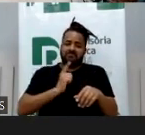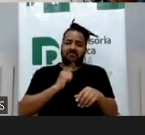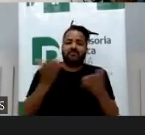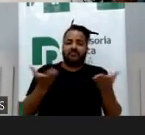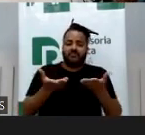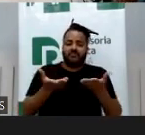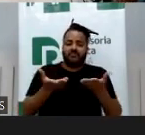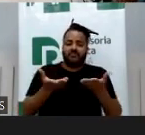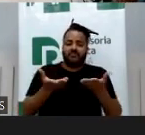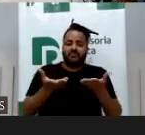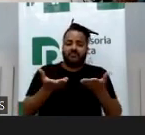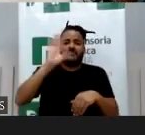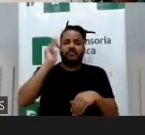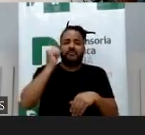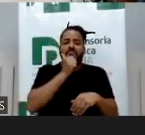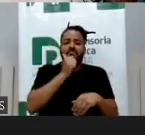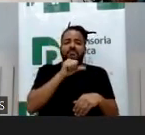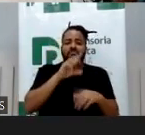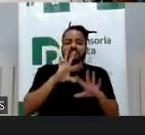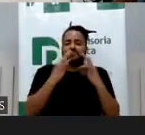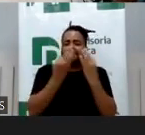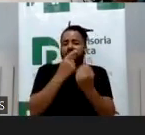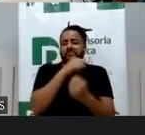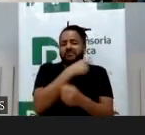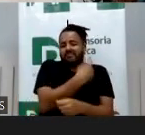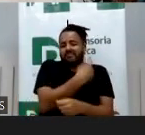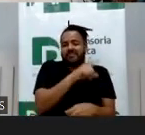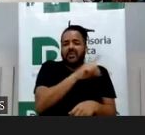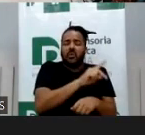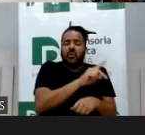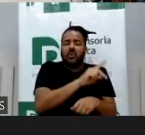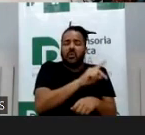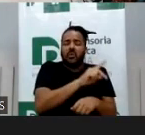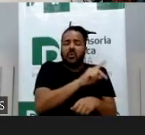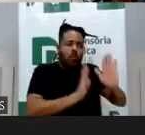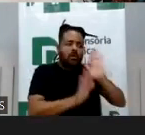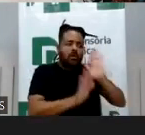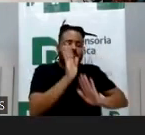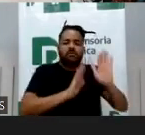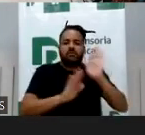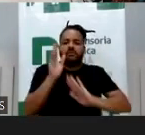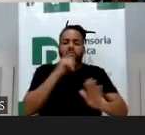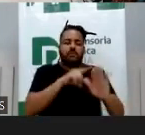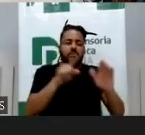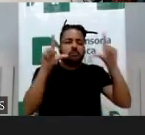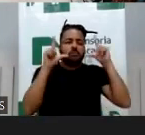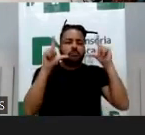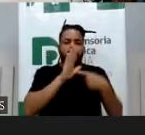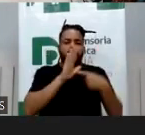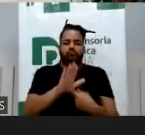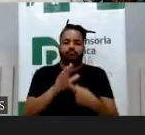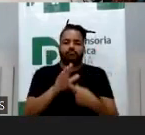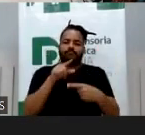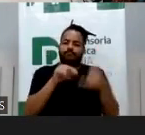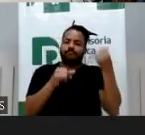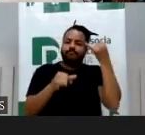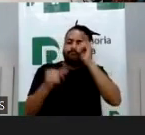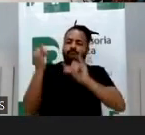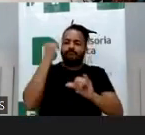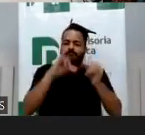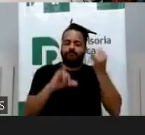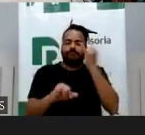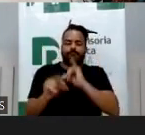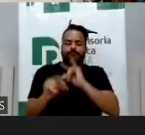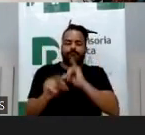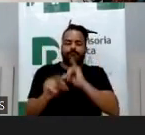isso faz parte, com cuidado na exposição dessa filha, com evitar maiores danos para essa criança, tá? Resolve 100% nossa